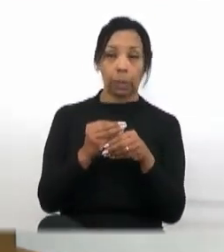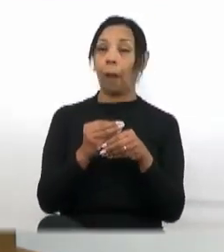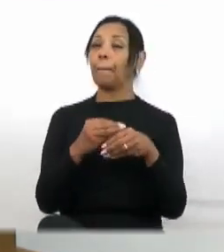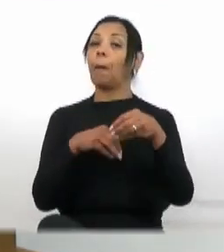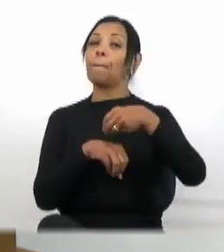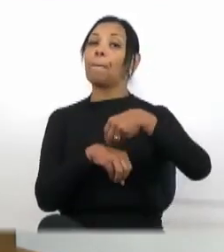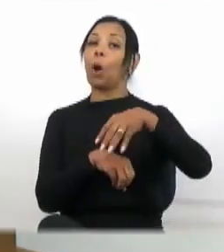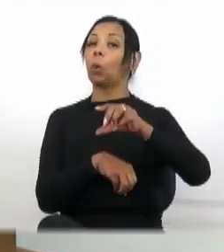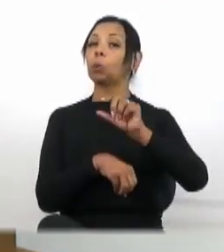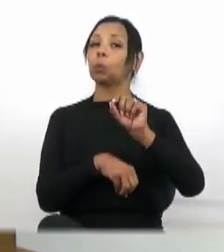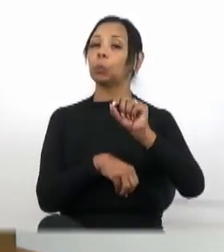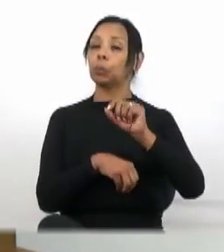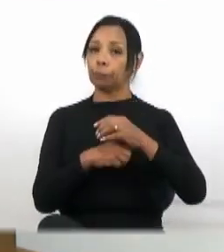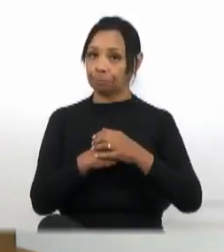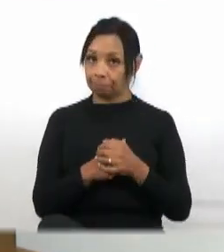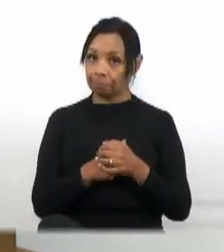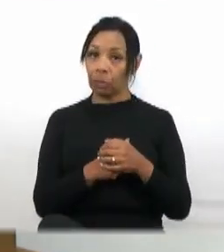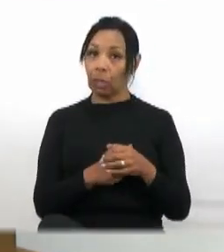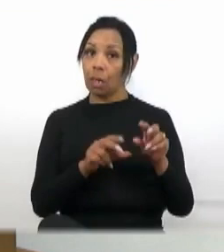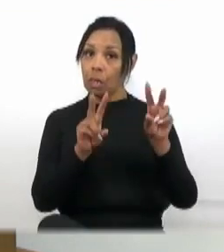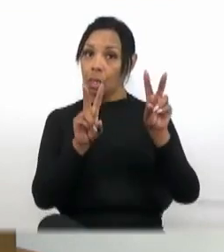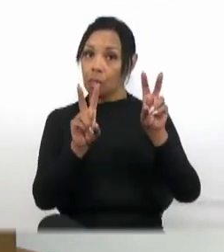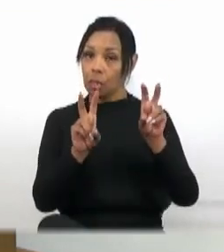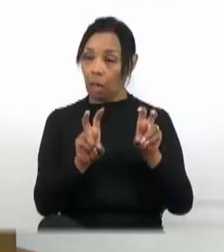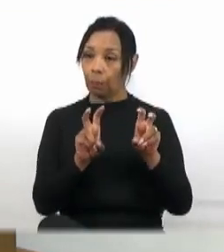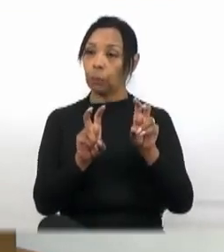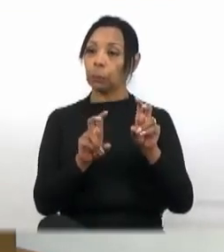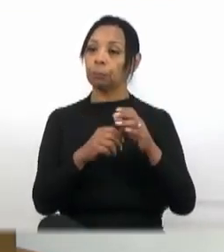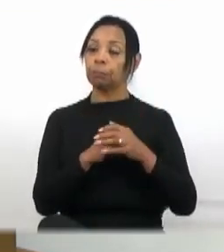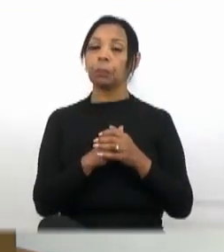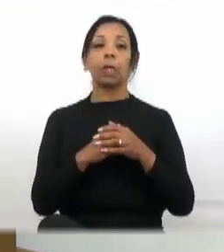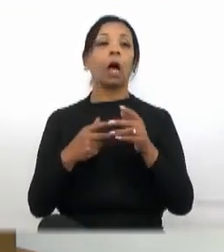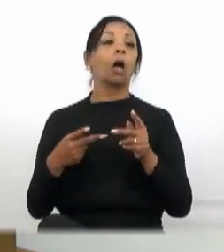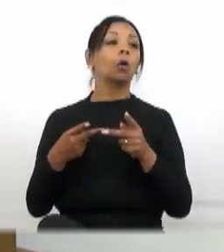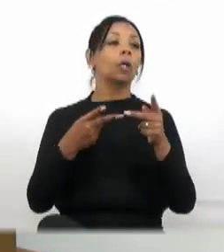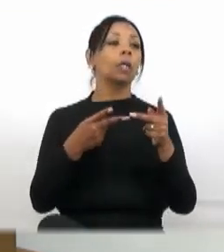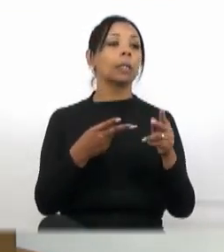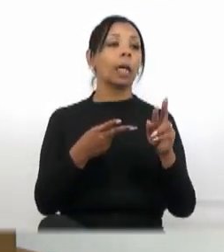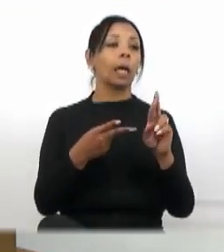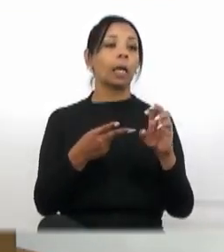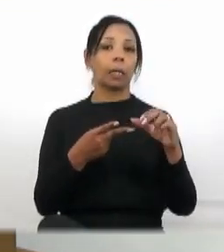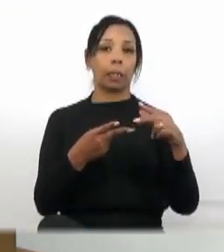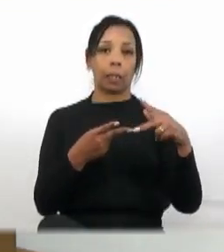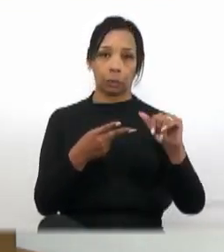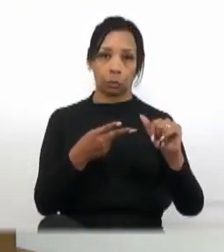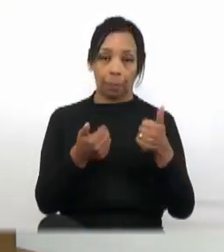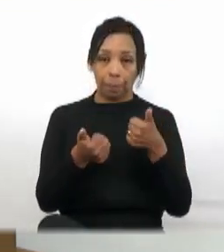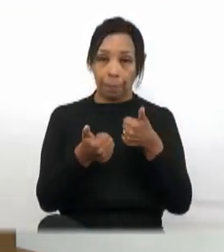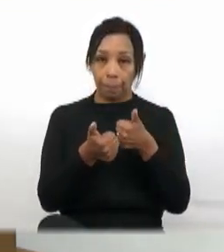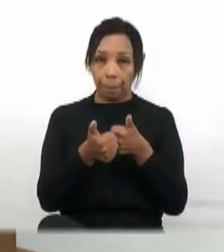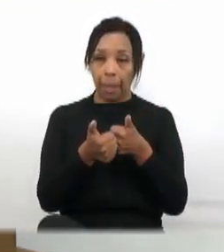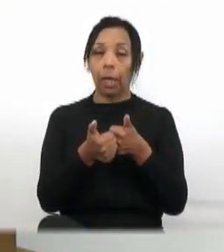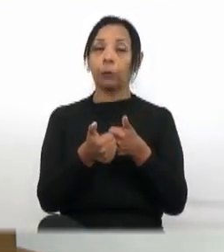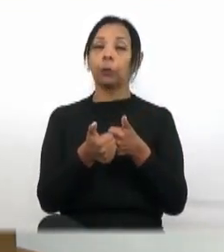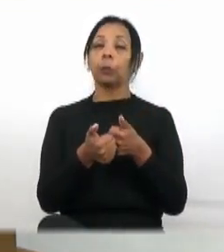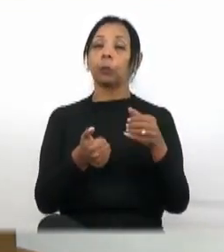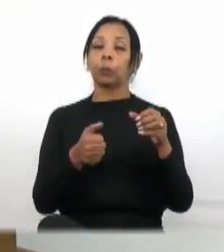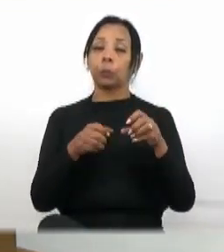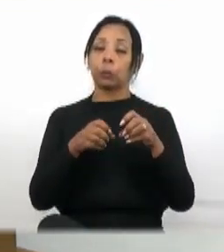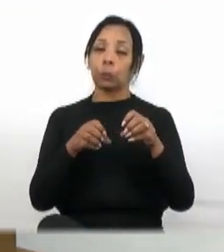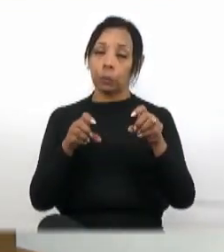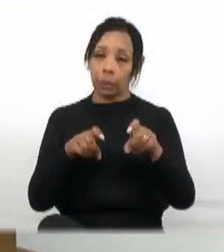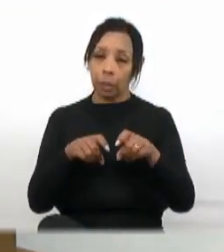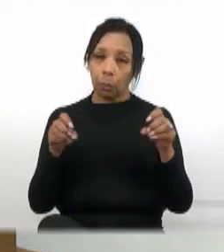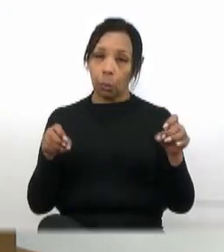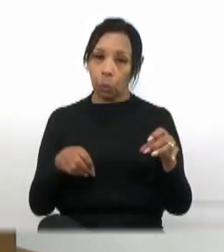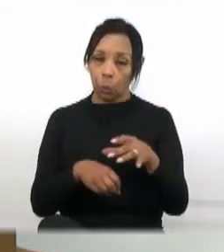Quero só trazer um assunto. Estive visitando o recanto Sulipa. Ficou ali ao lado do Campo Novo. Falaram com o Mauro, o Donizete, Sulca